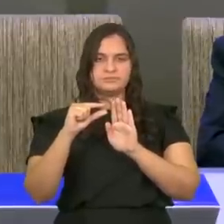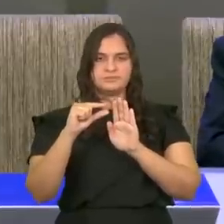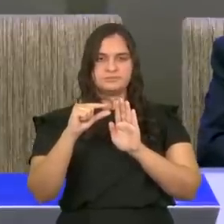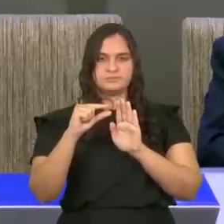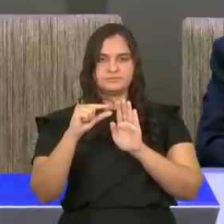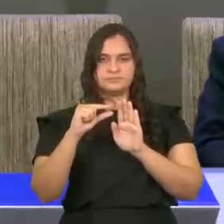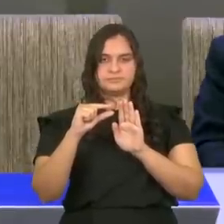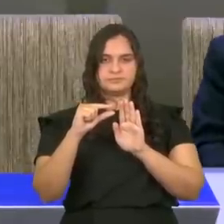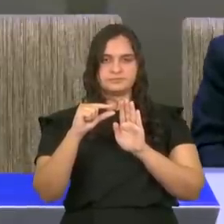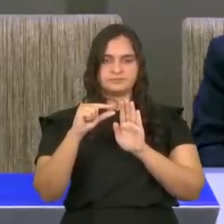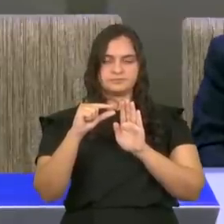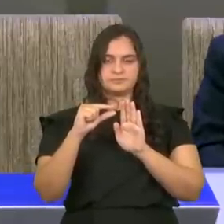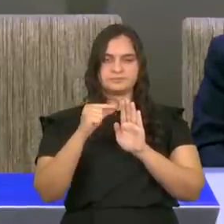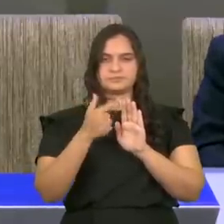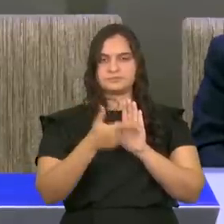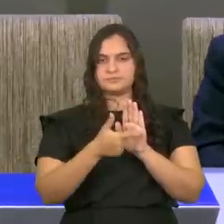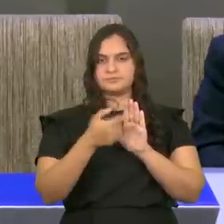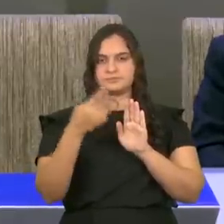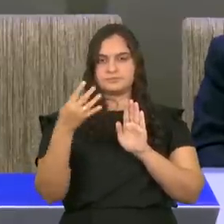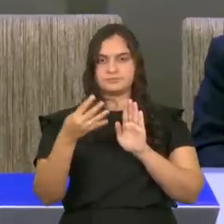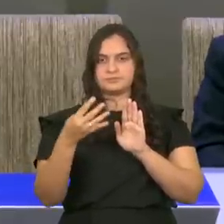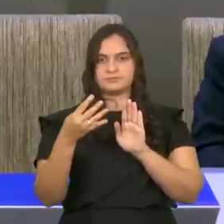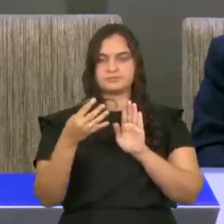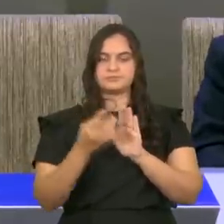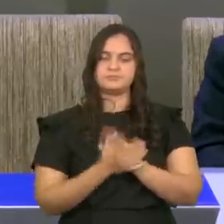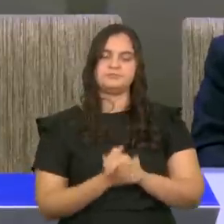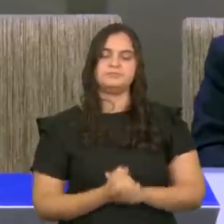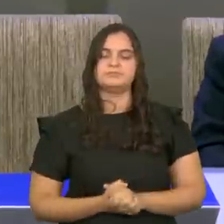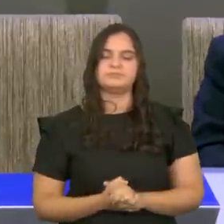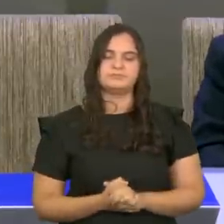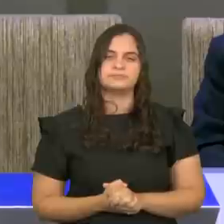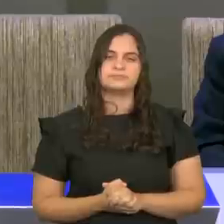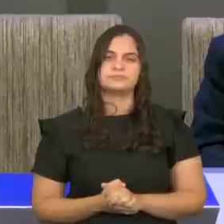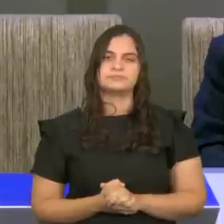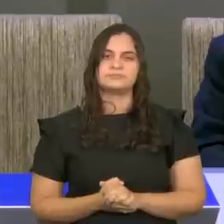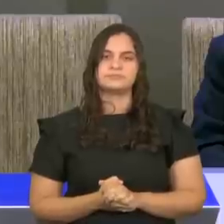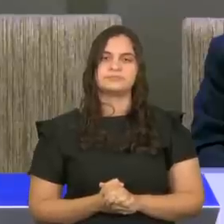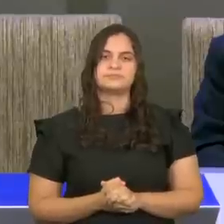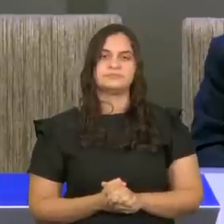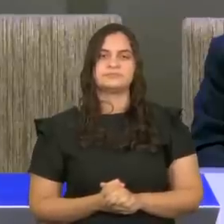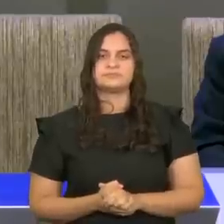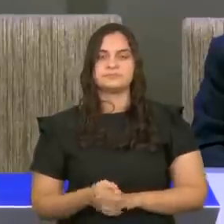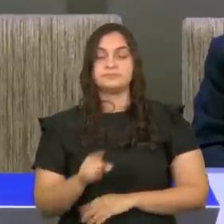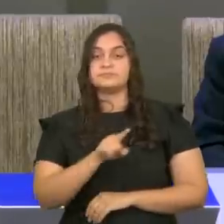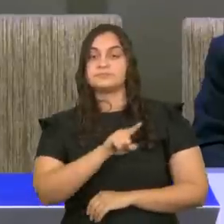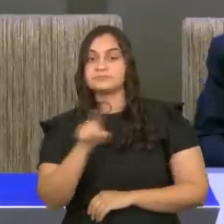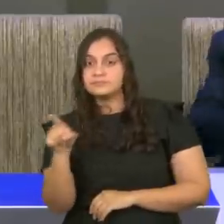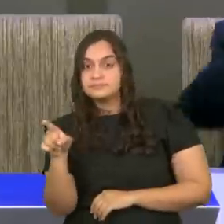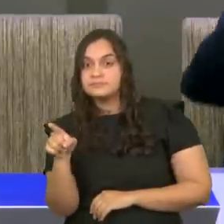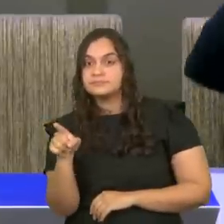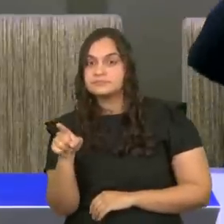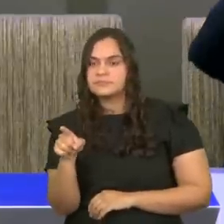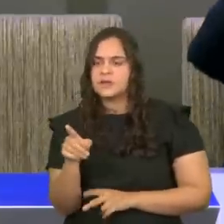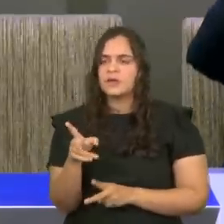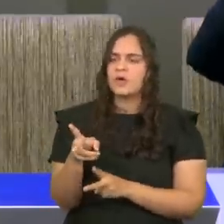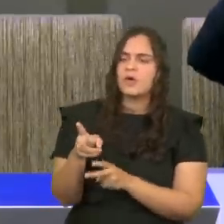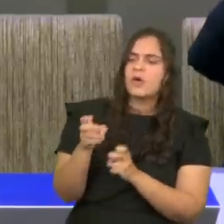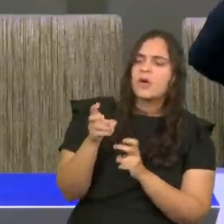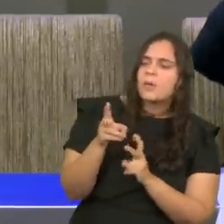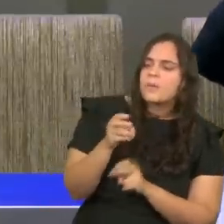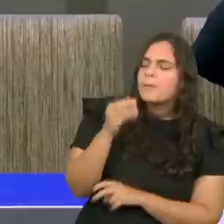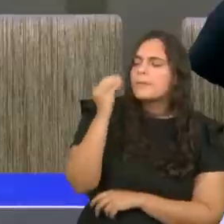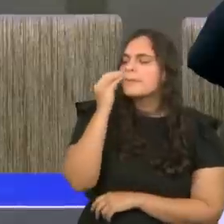de número 24, diz assim, Considerai os corvos